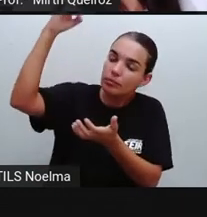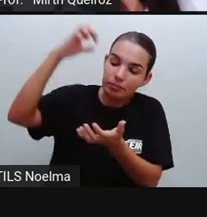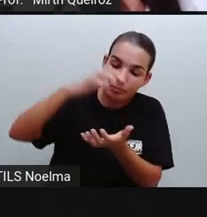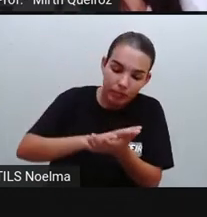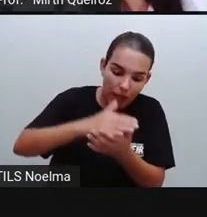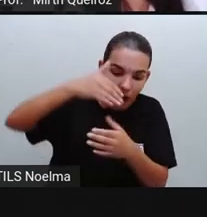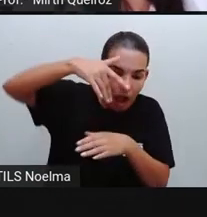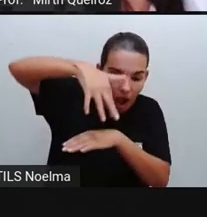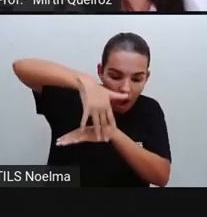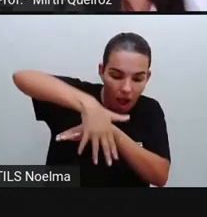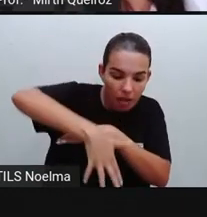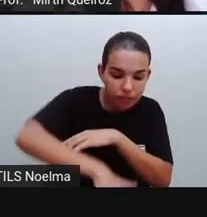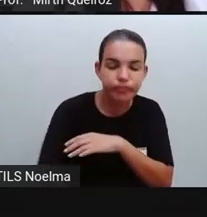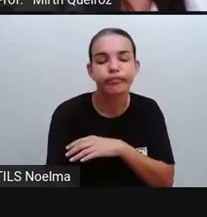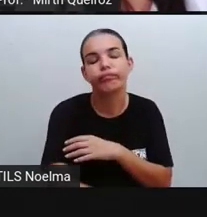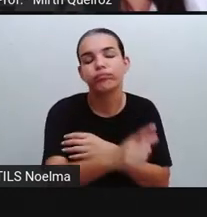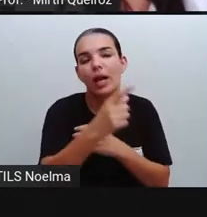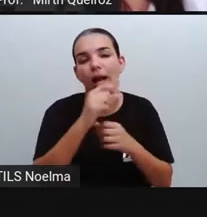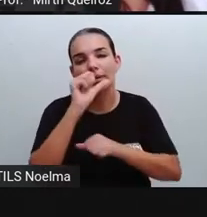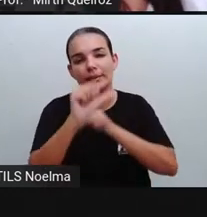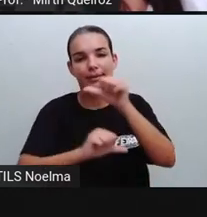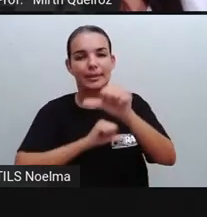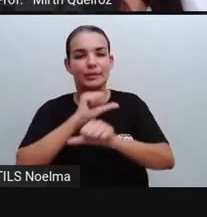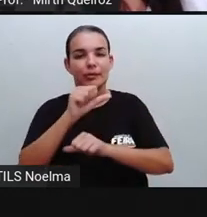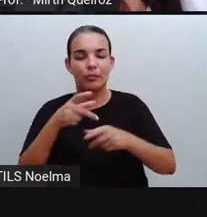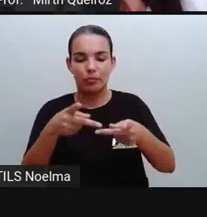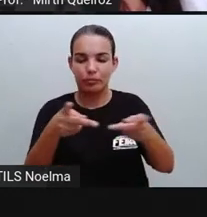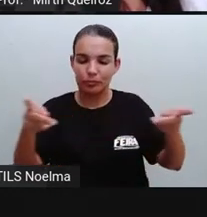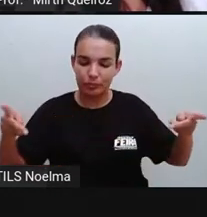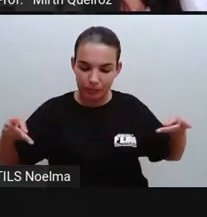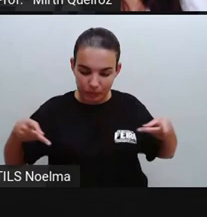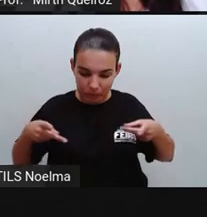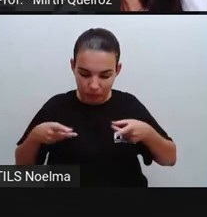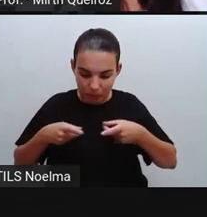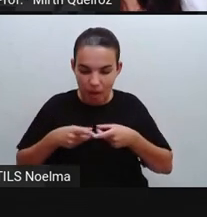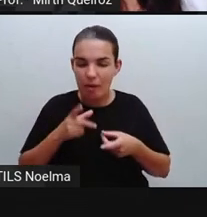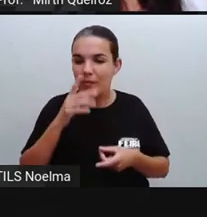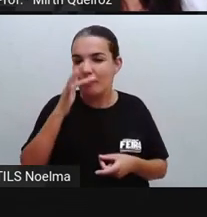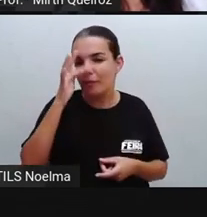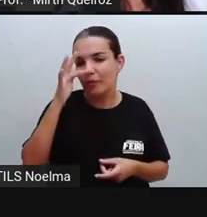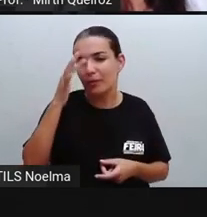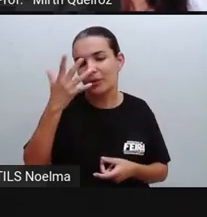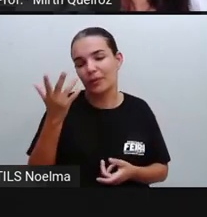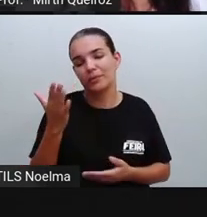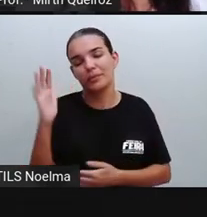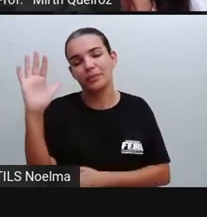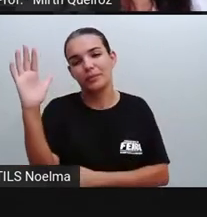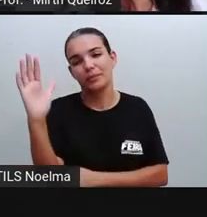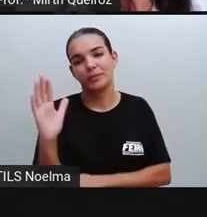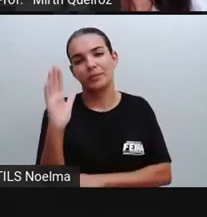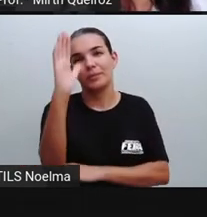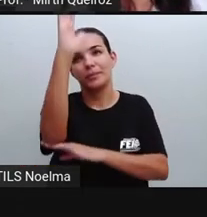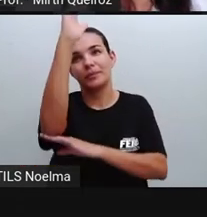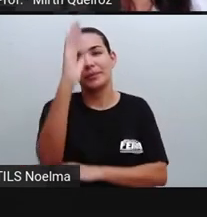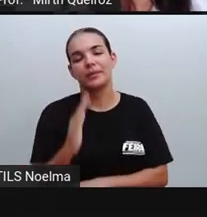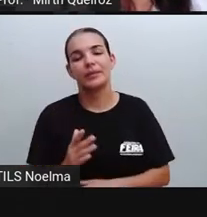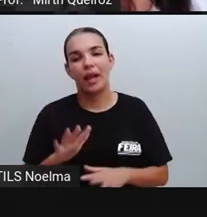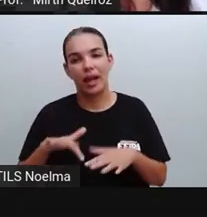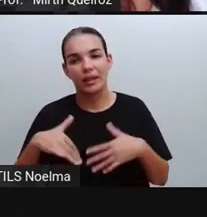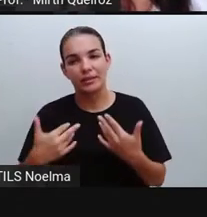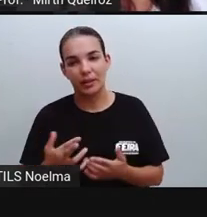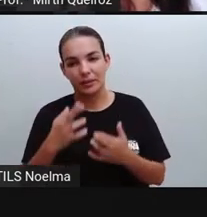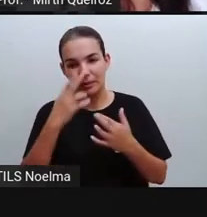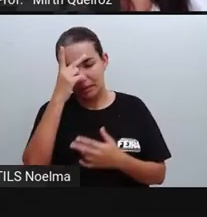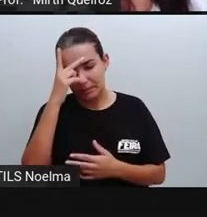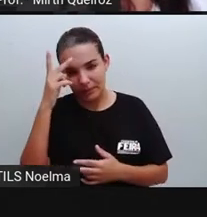rio e se transformou na Vitória Regia. Quem conta a história é o pajé, né? E a gente pode